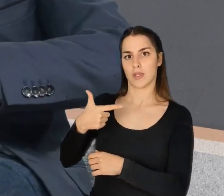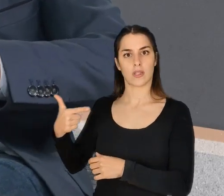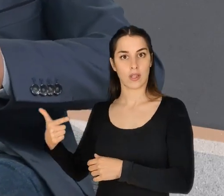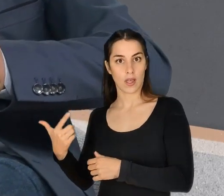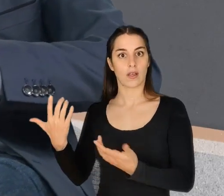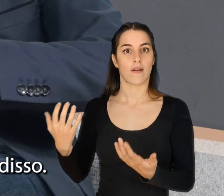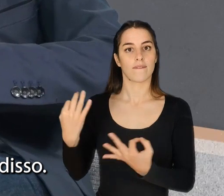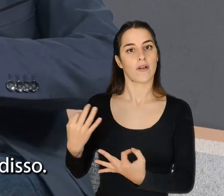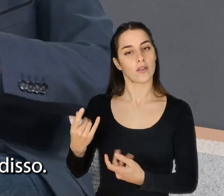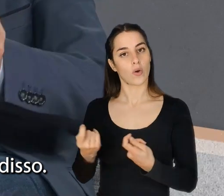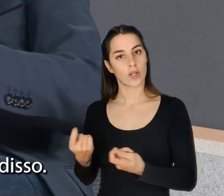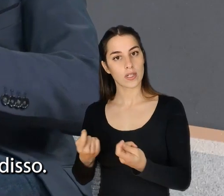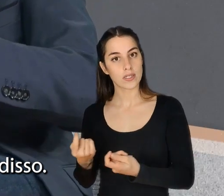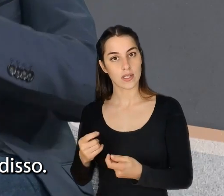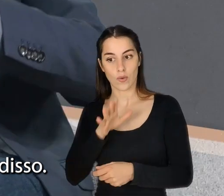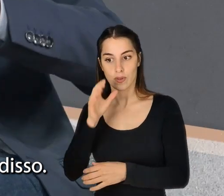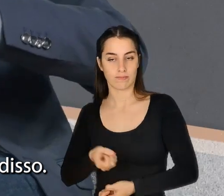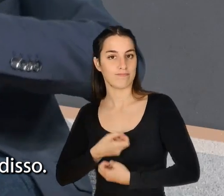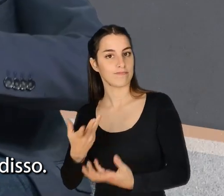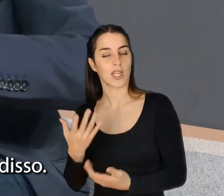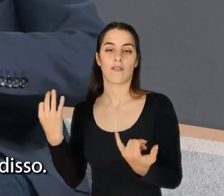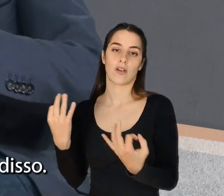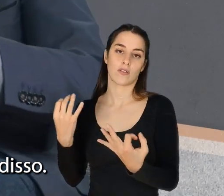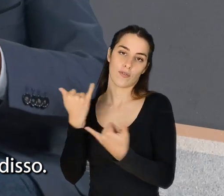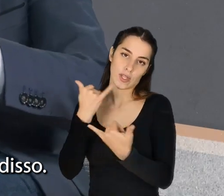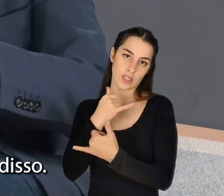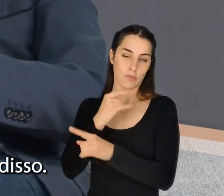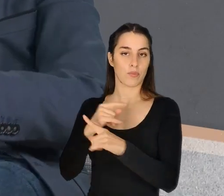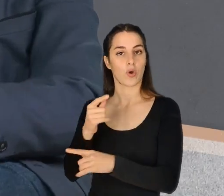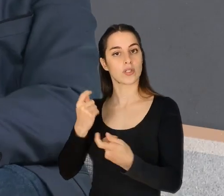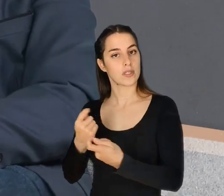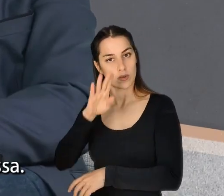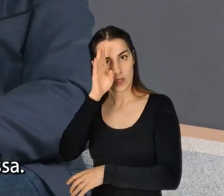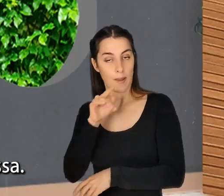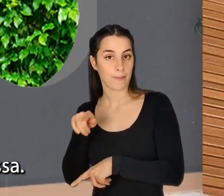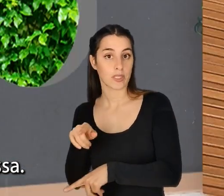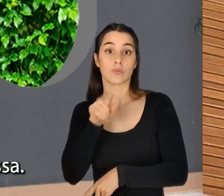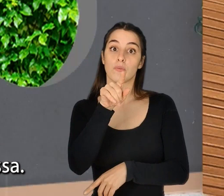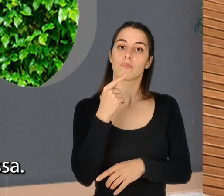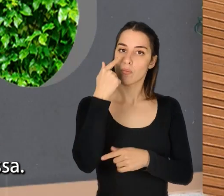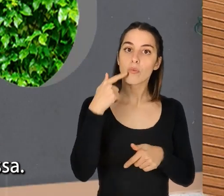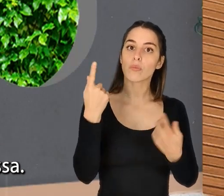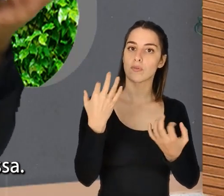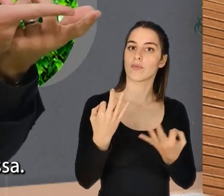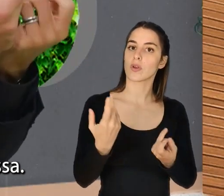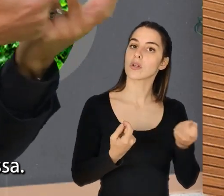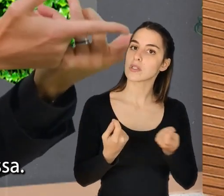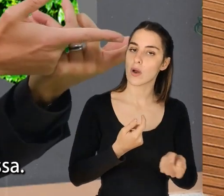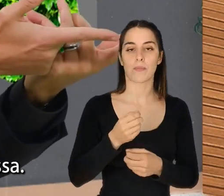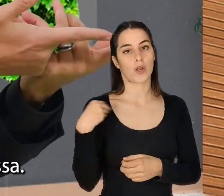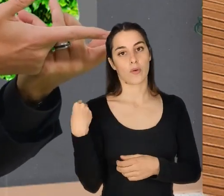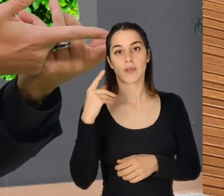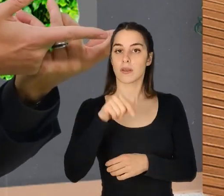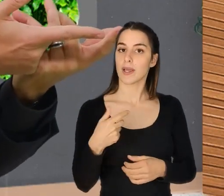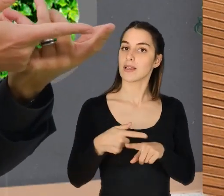As pessoas ficam sempre muito admiradas, como é que a organização diz, e muito felizes por a organização saber disso. Ah, certo. Porque isso mostra que a organização se preocupa, se